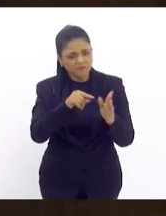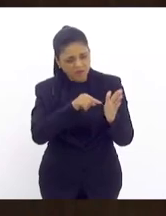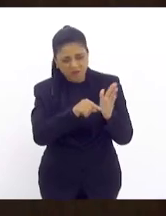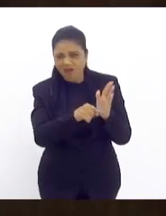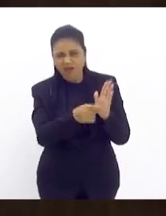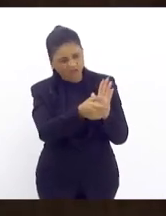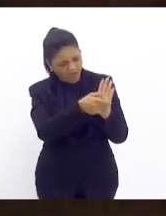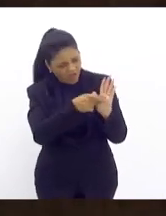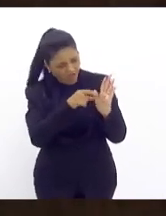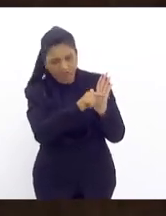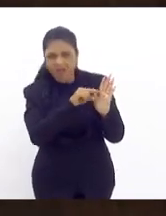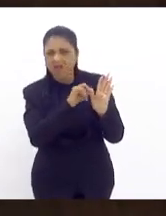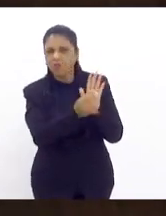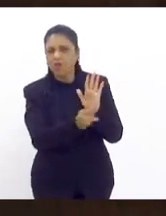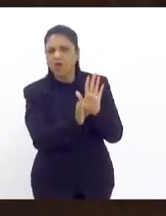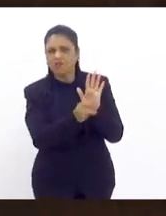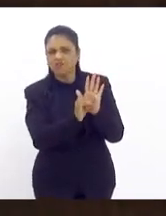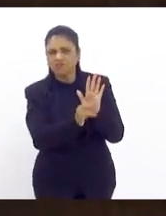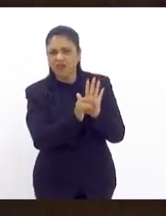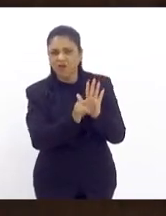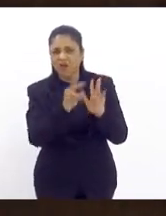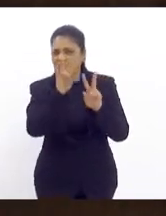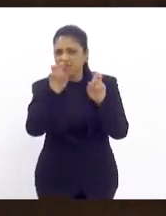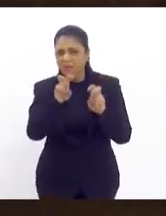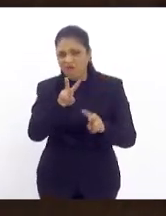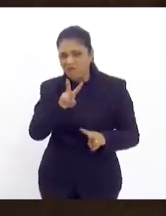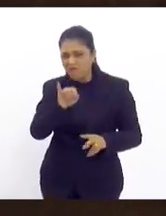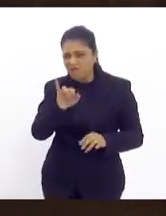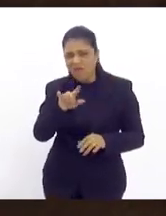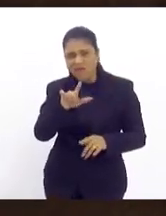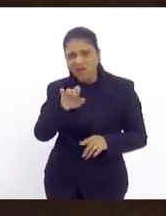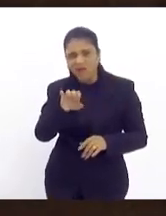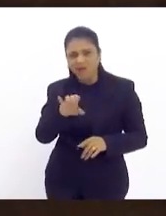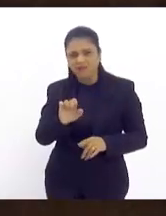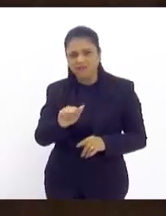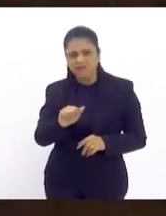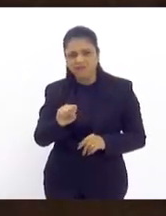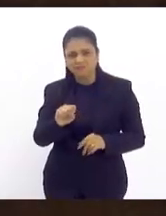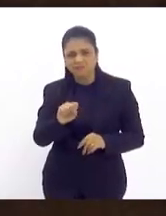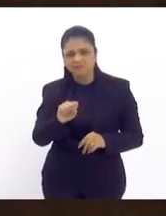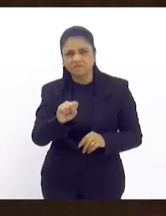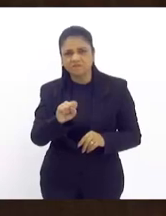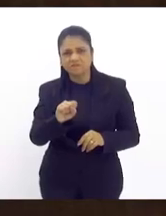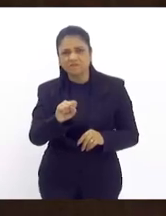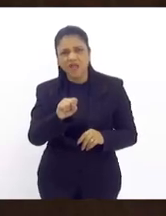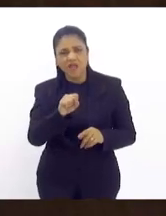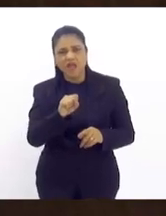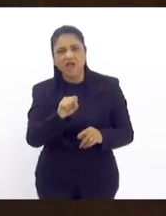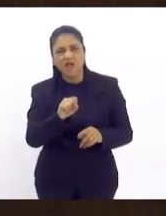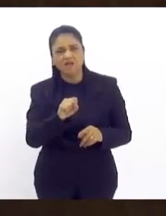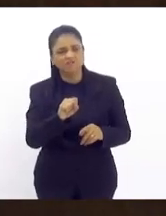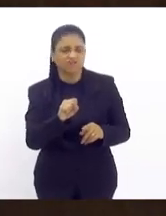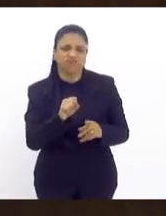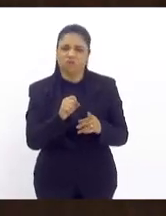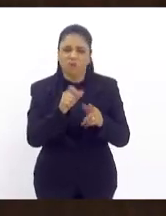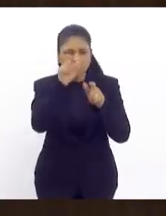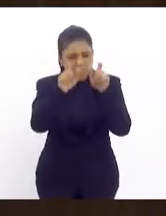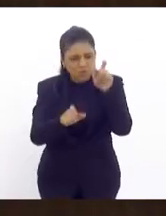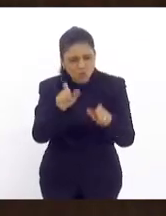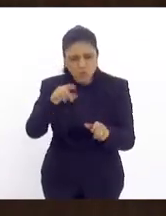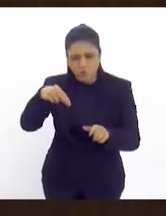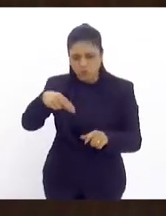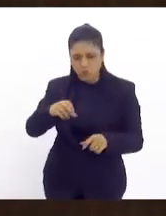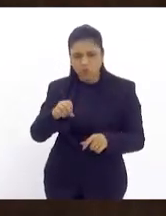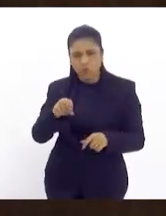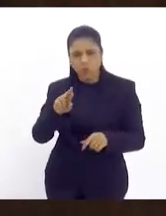são vielas, ali o trato que a tem que cuidar é a prefeitura, mas não trate o nordestino dessa forma, não trate nenhum